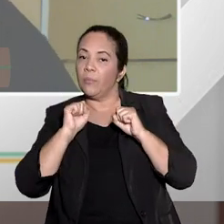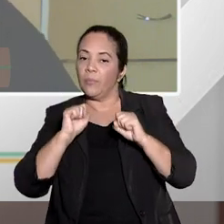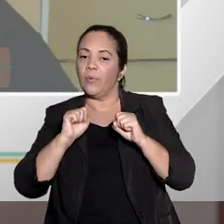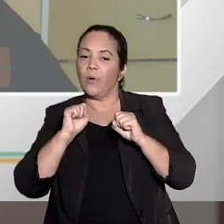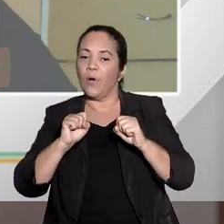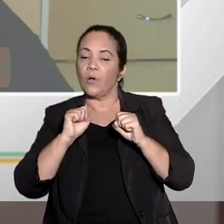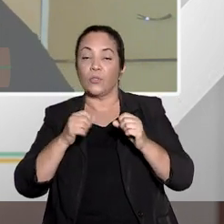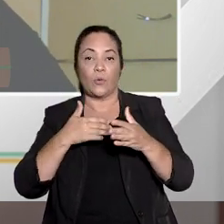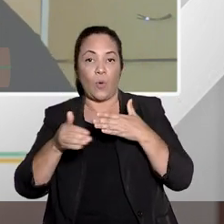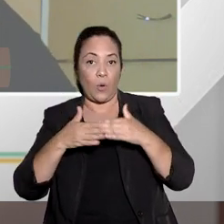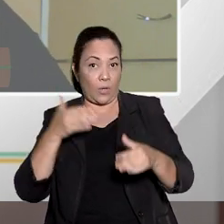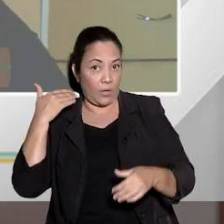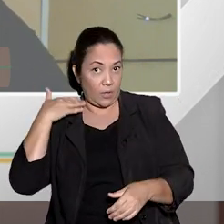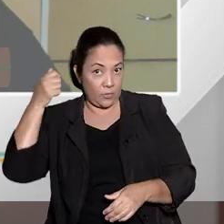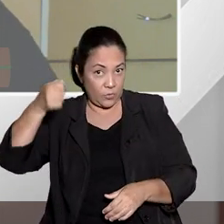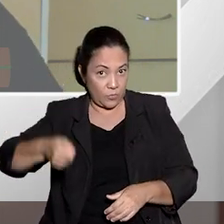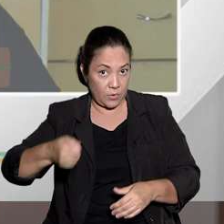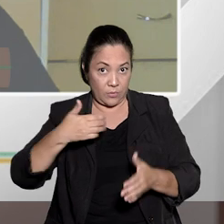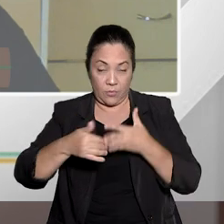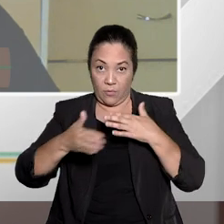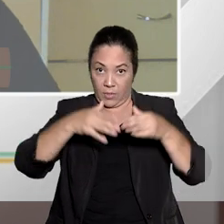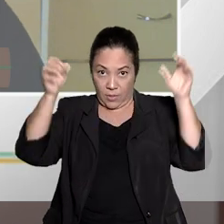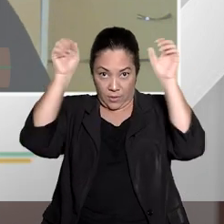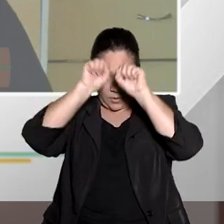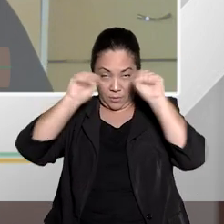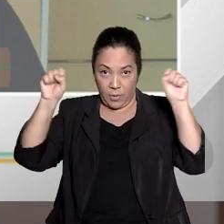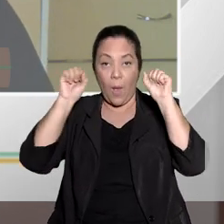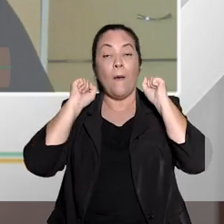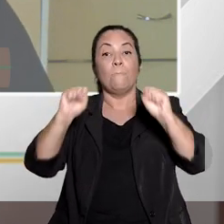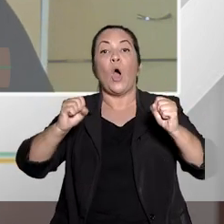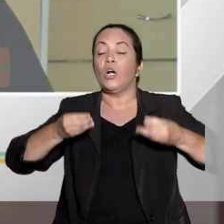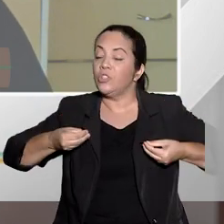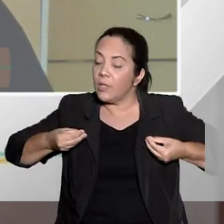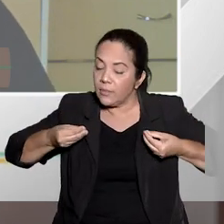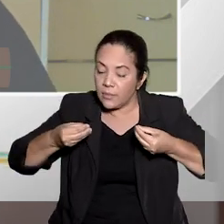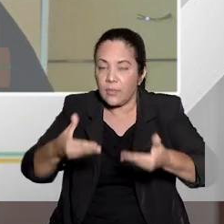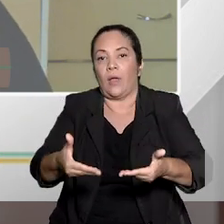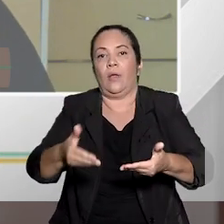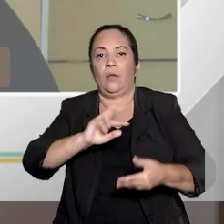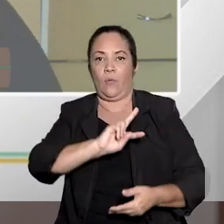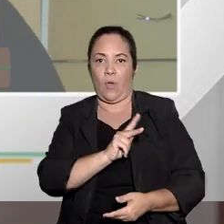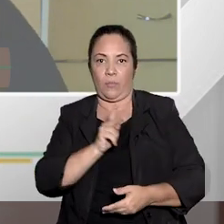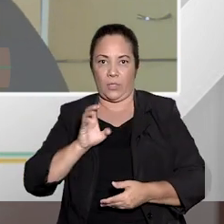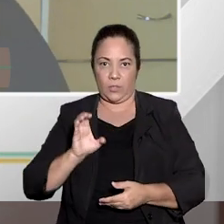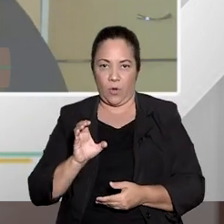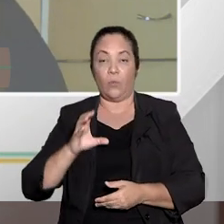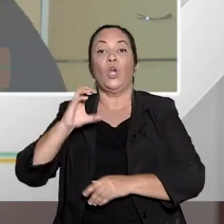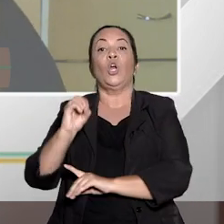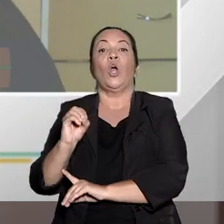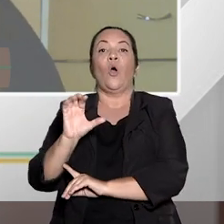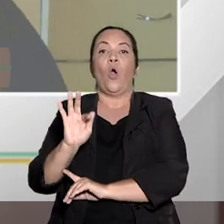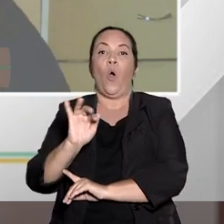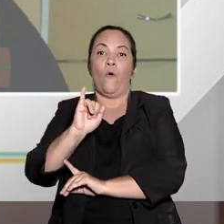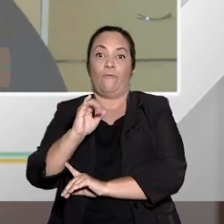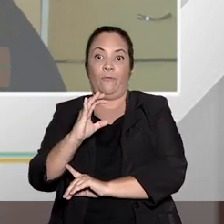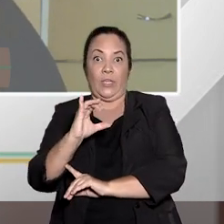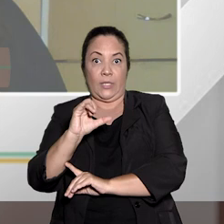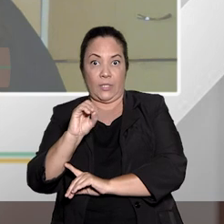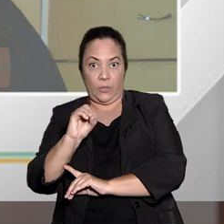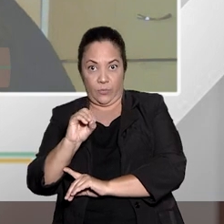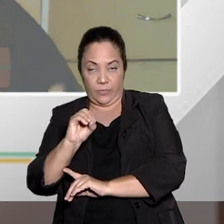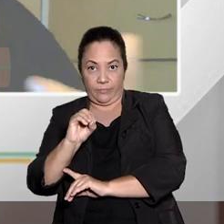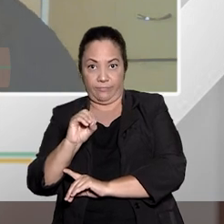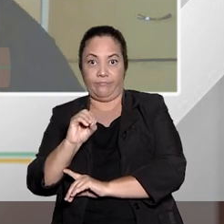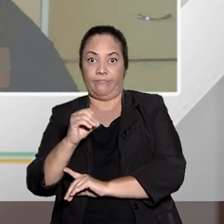conceder qualquer juiz, qualquer tribunal, claro que, dentro de sua competência, pode conceder um habeas corpus de